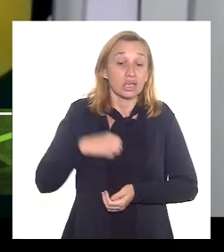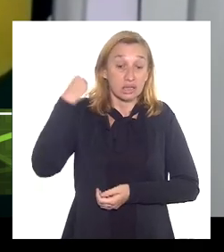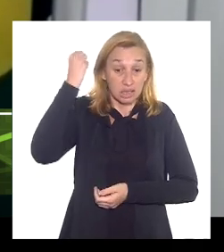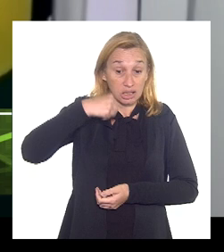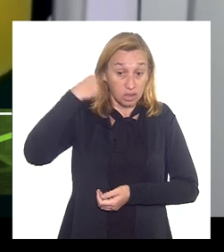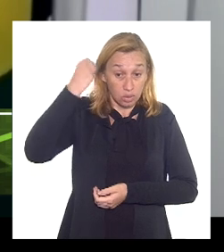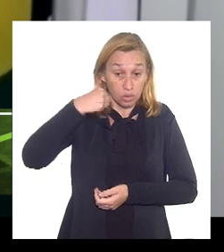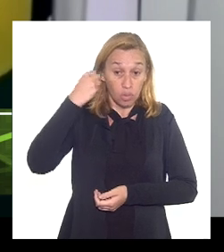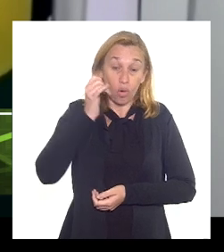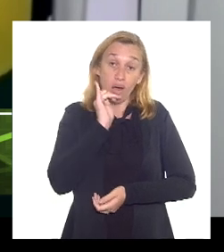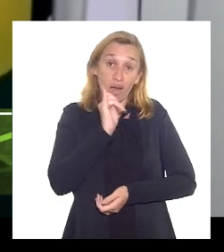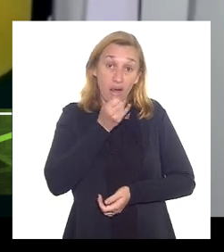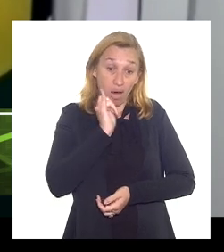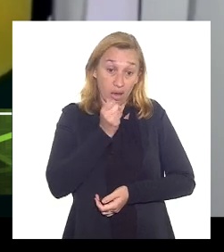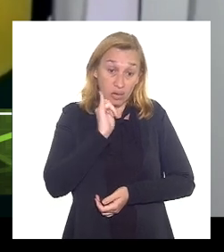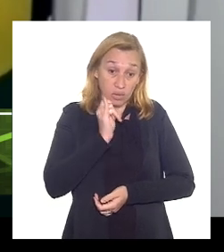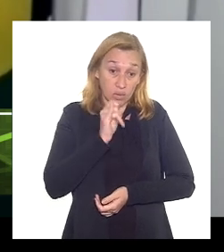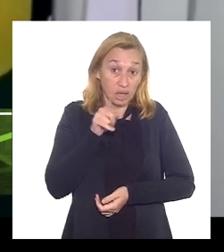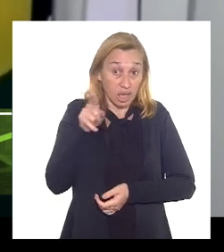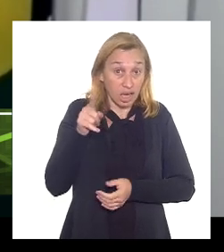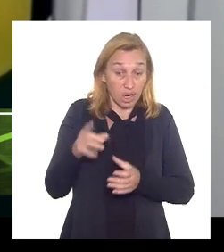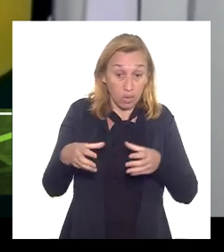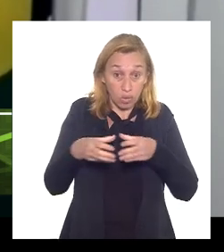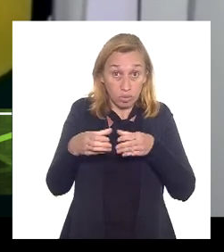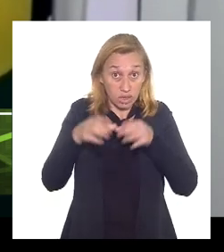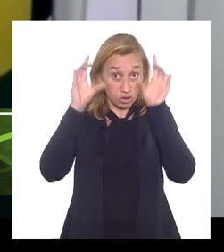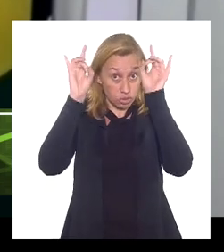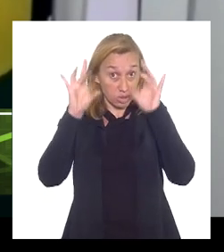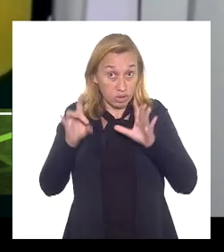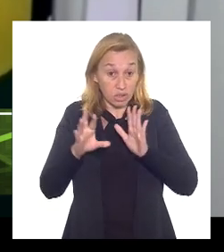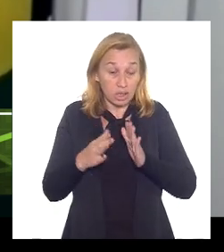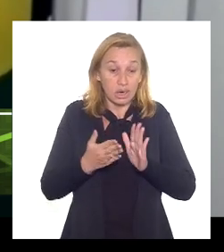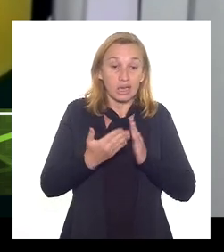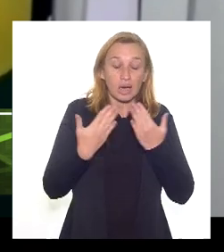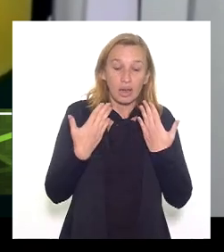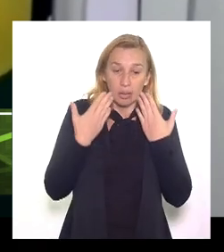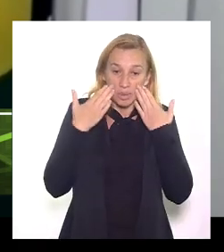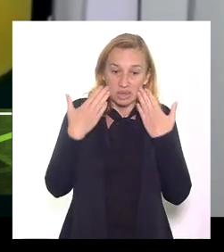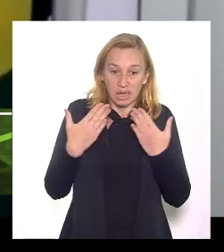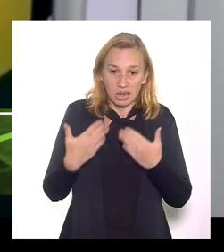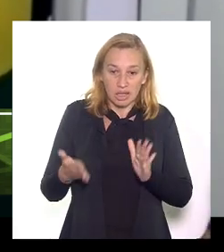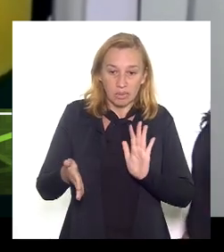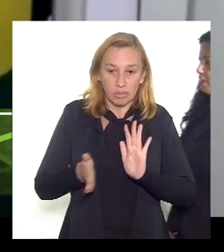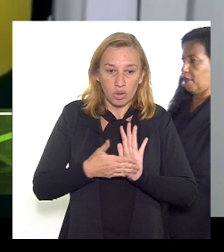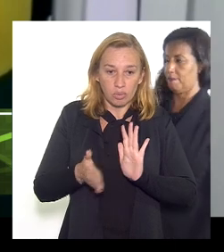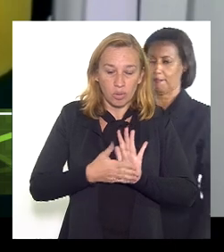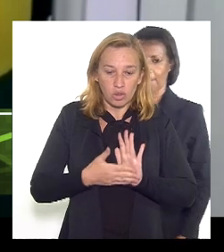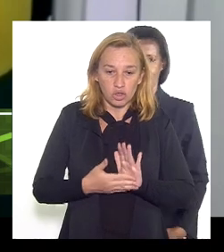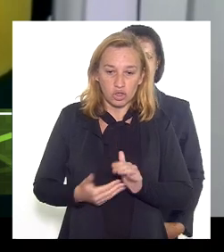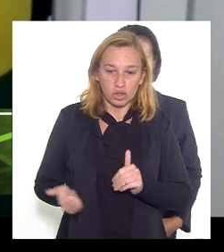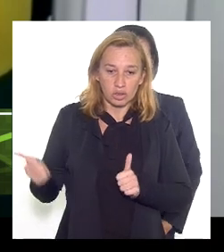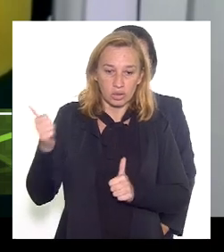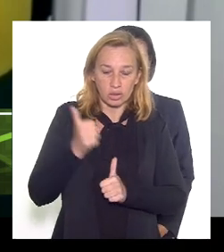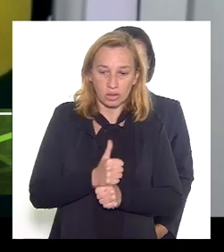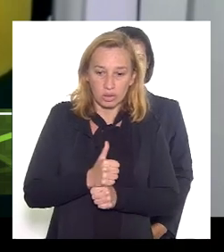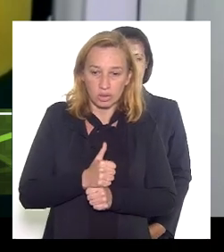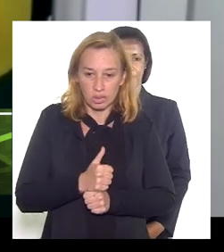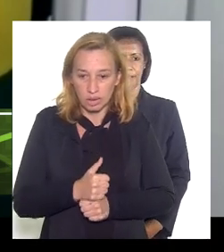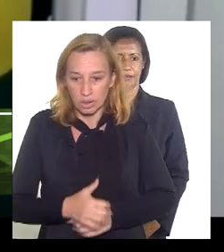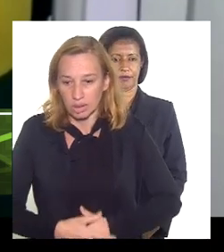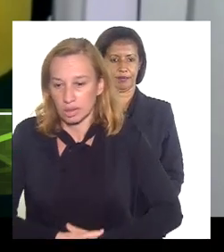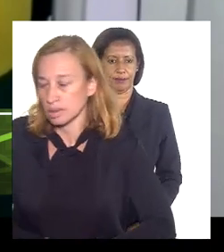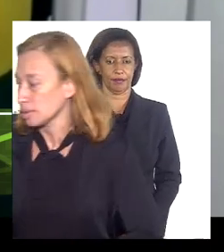que era o relator daquela comissão especial que apresentaria uma proposta de compensação aos estados